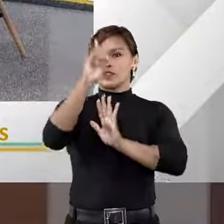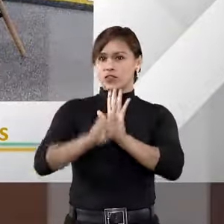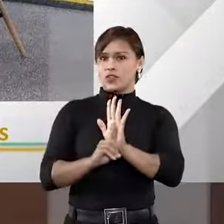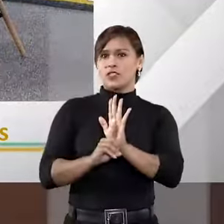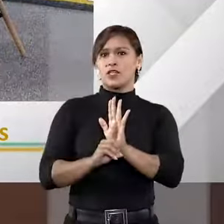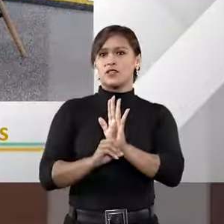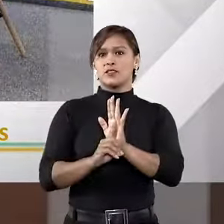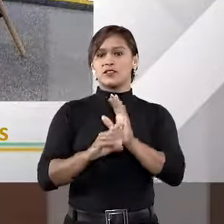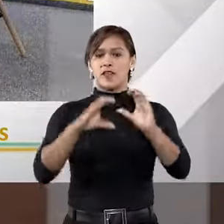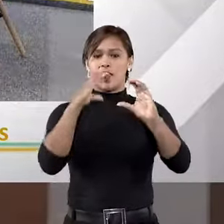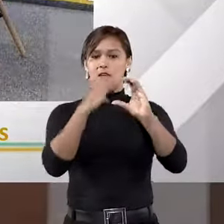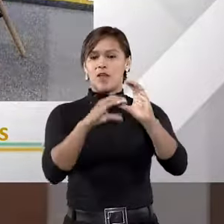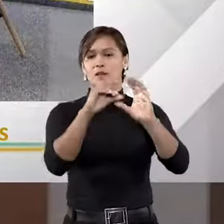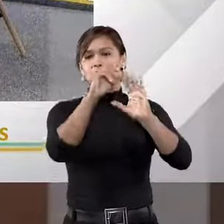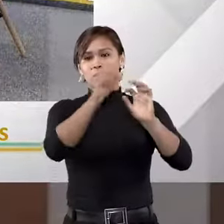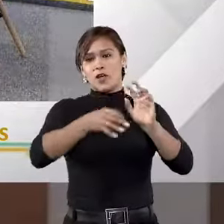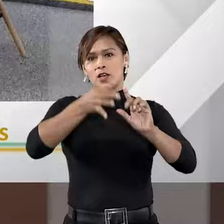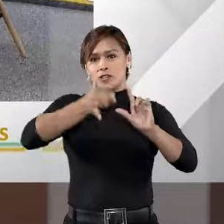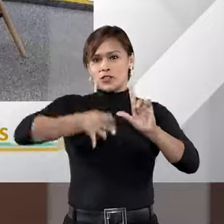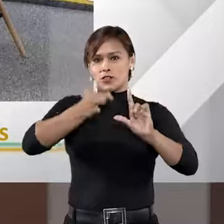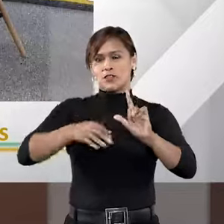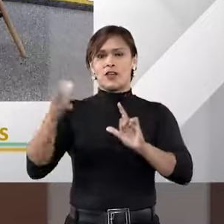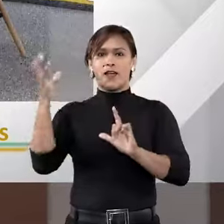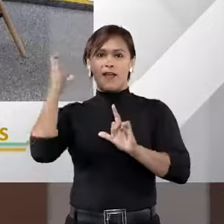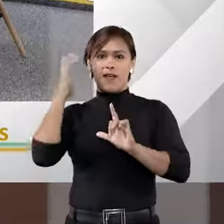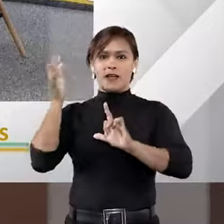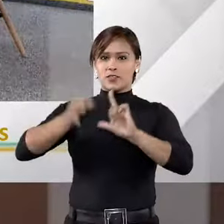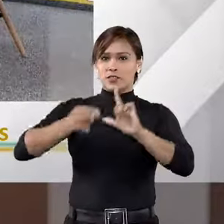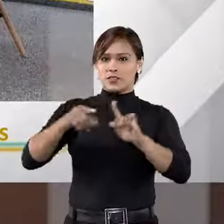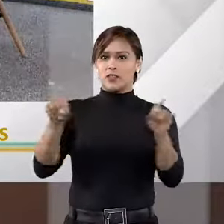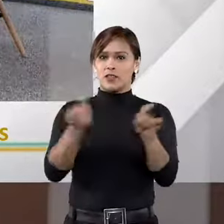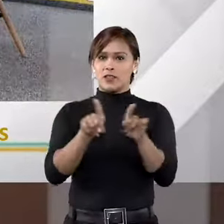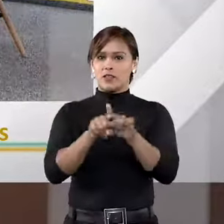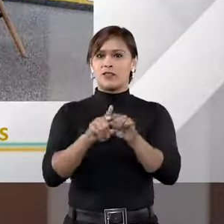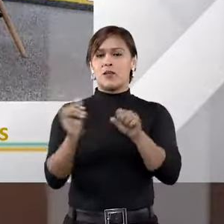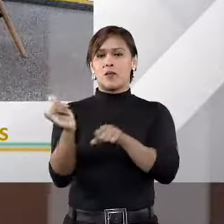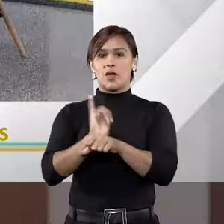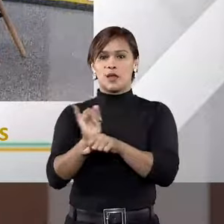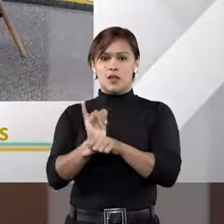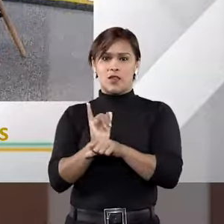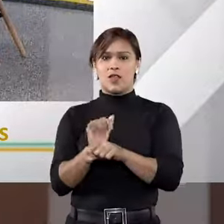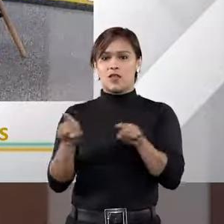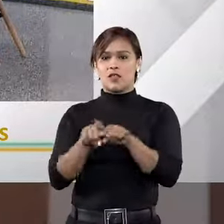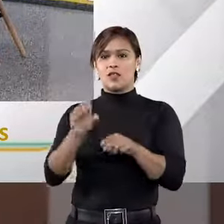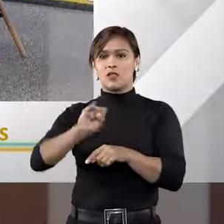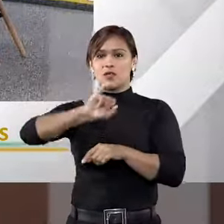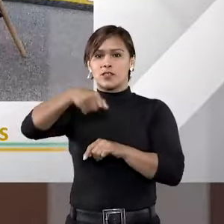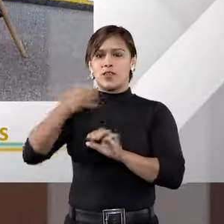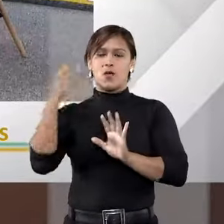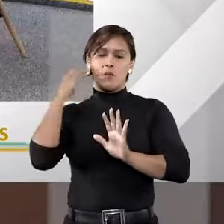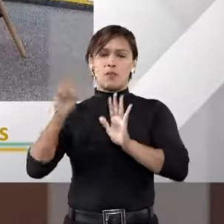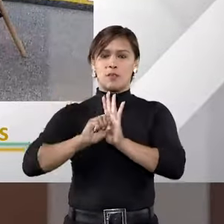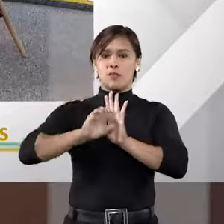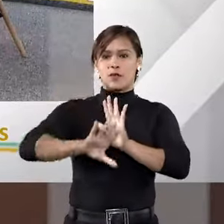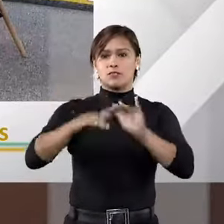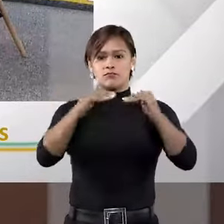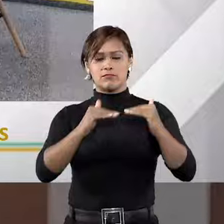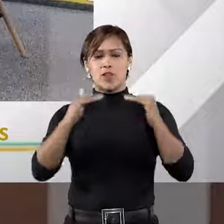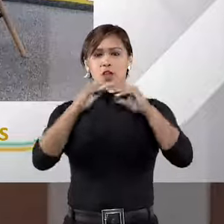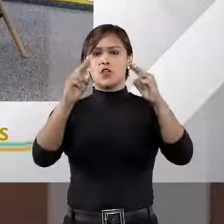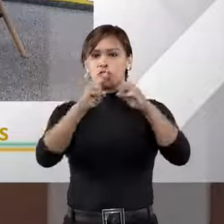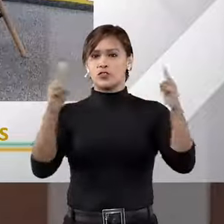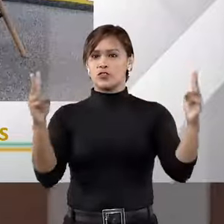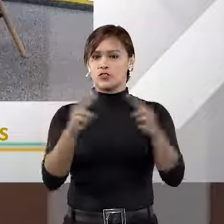está na programação da TV Justiça, da Rádio Justiça e também no canal do STJ no YouTube em podcast nas plataformas